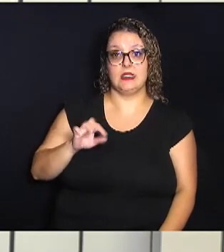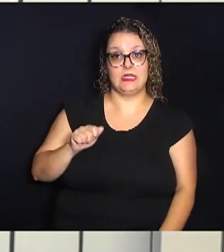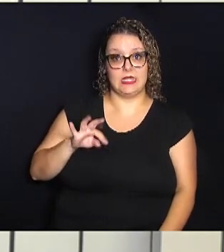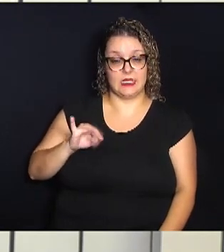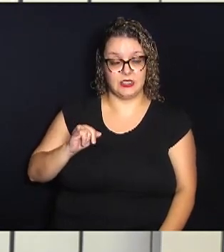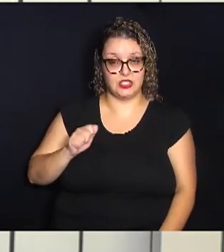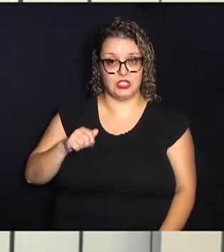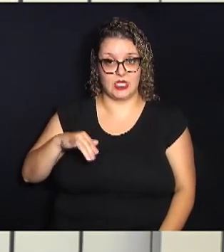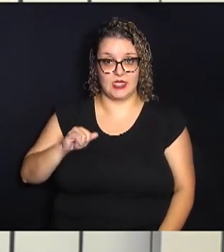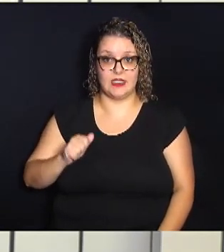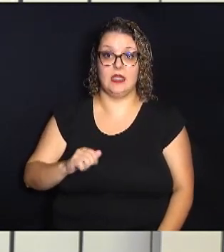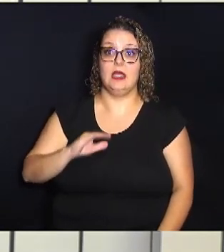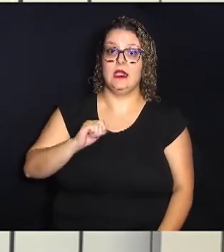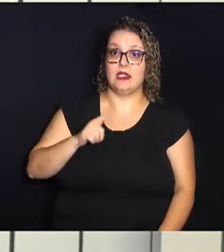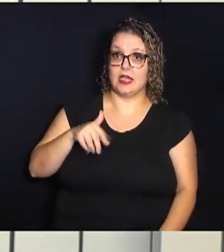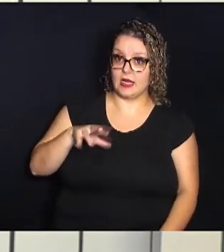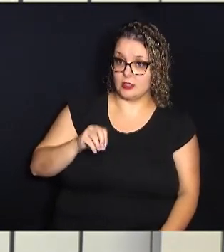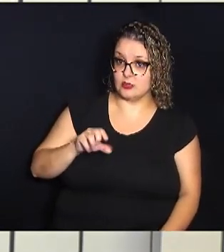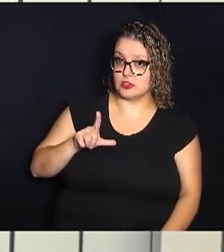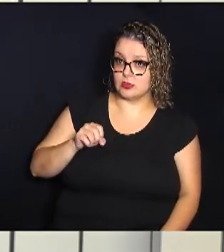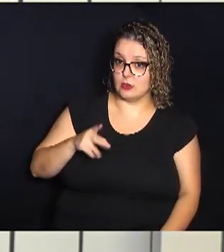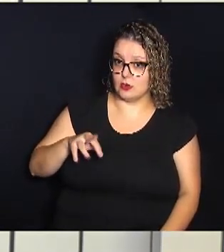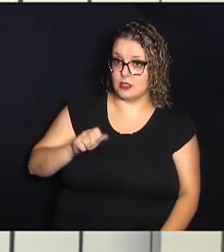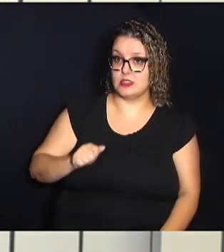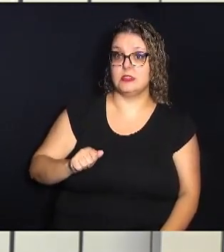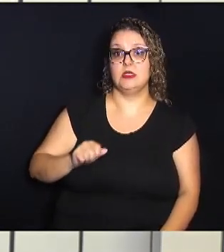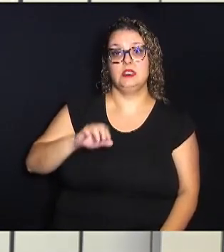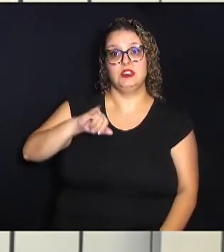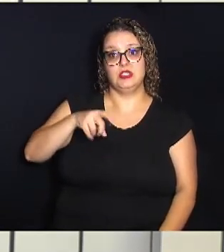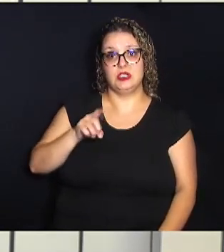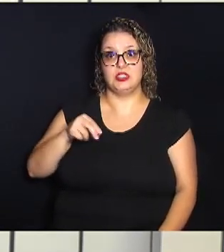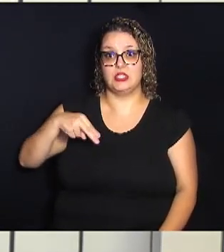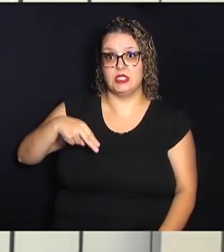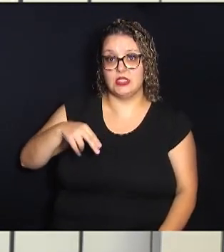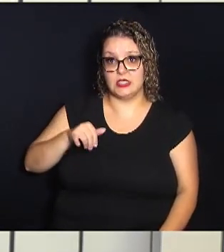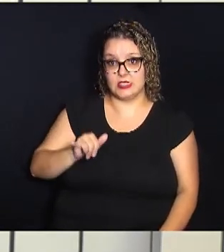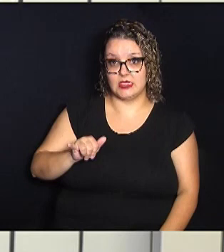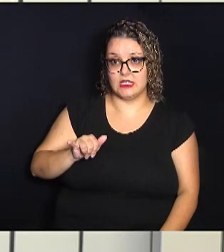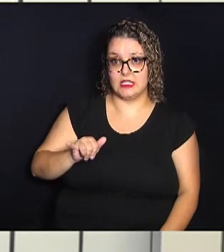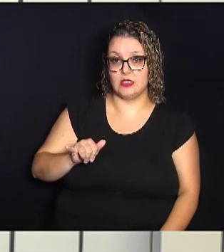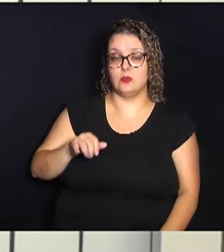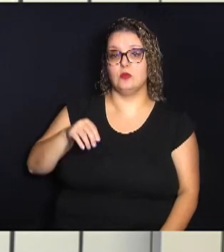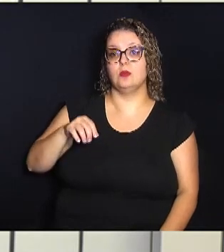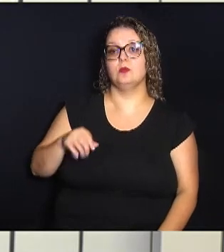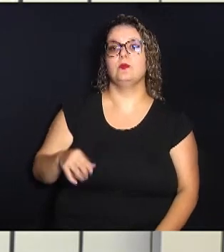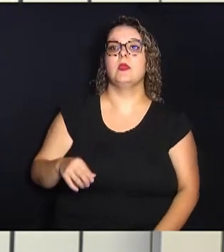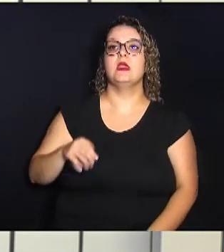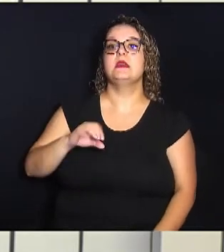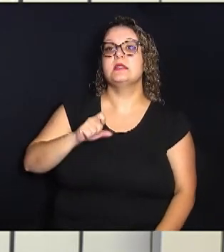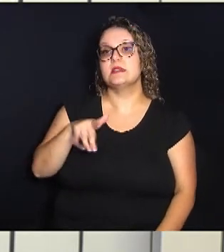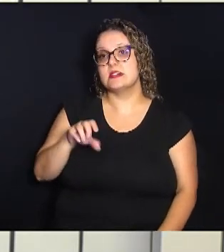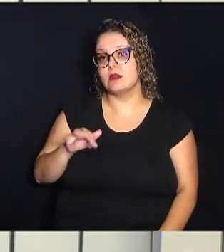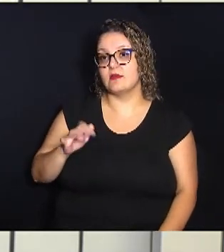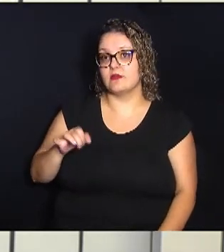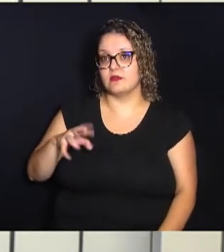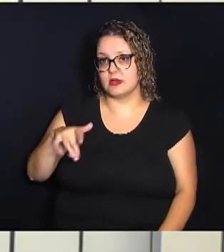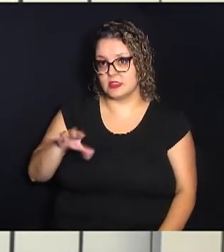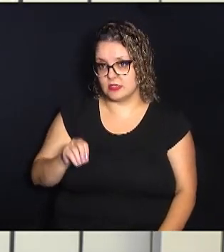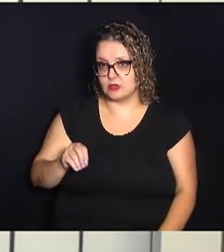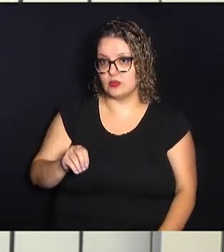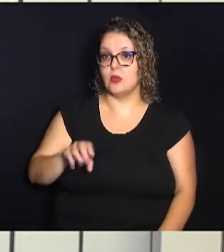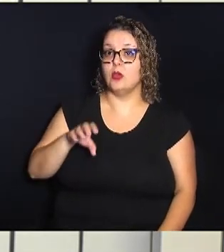Carlos Lourenço, Jardim New York, Santa Eudóxia, São Fernando e Vila